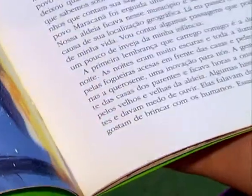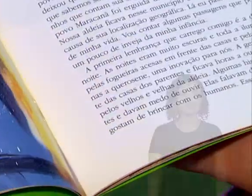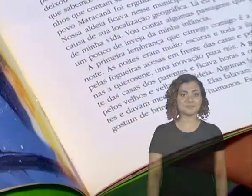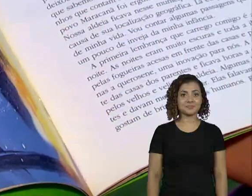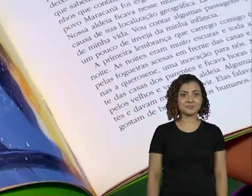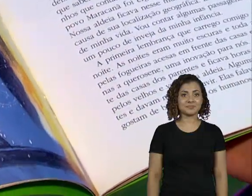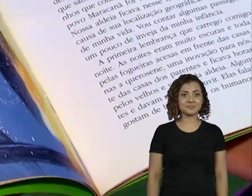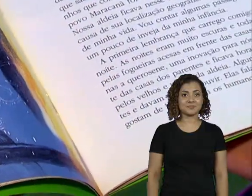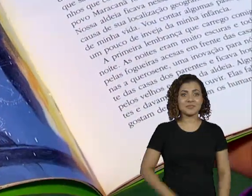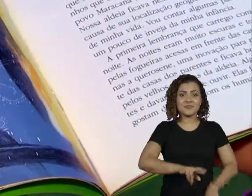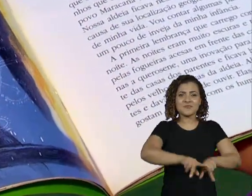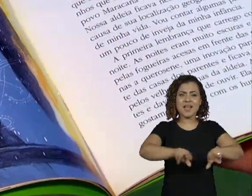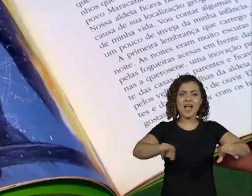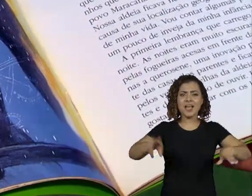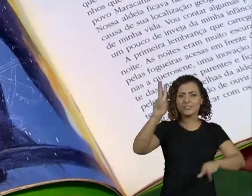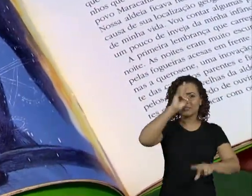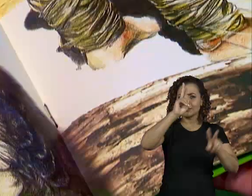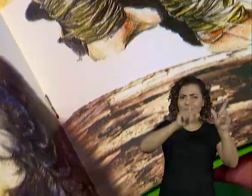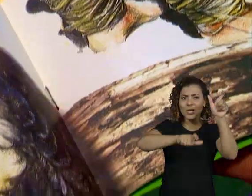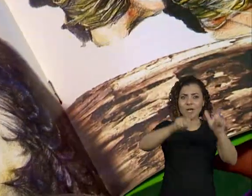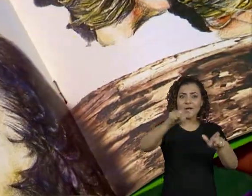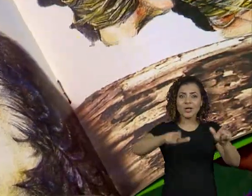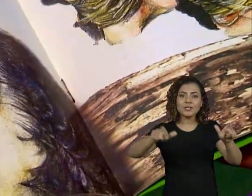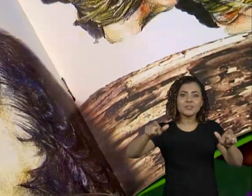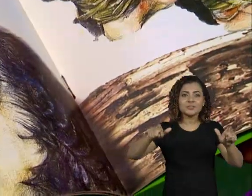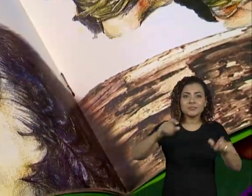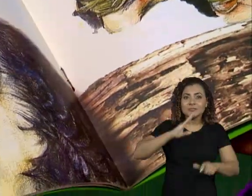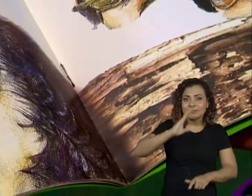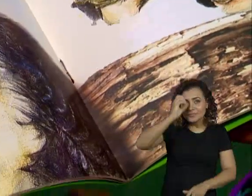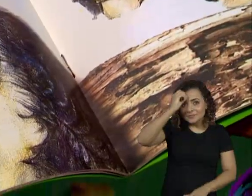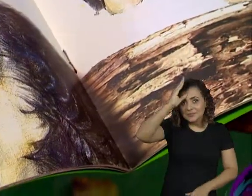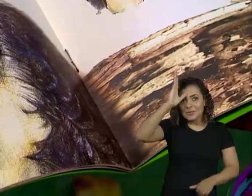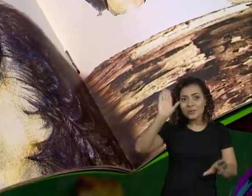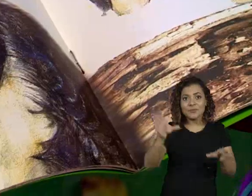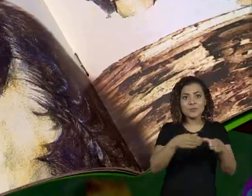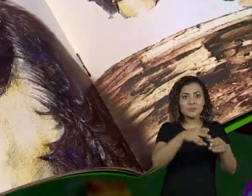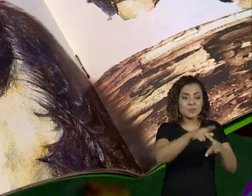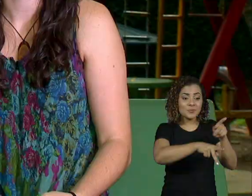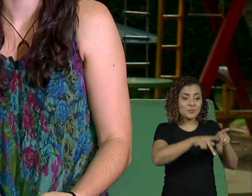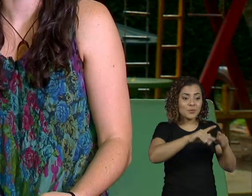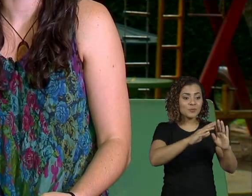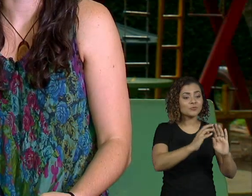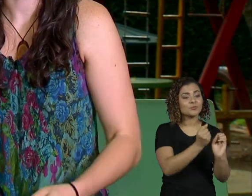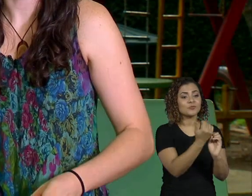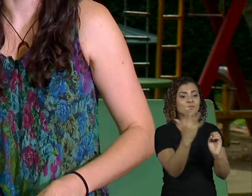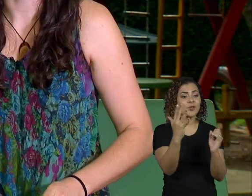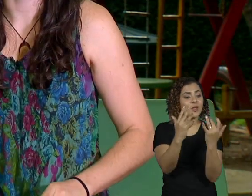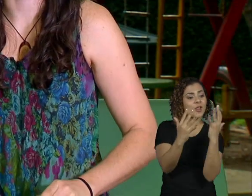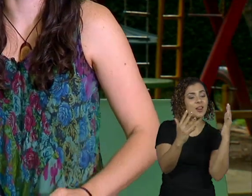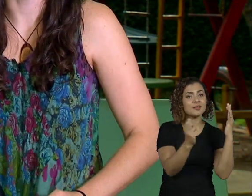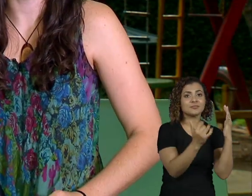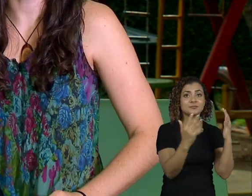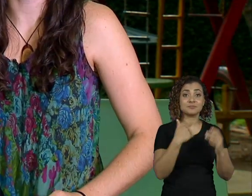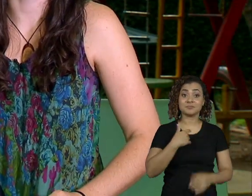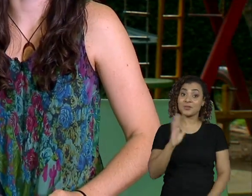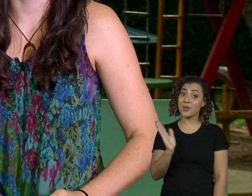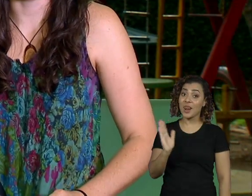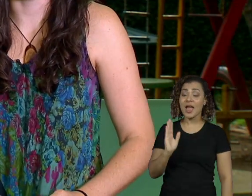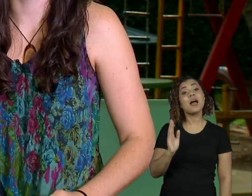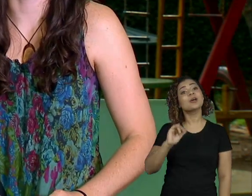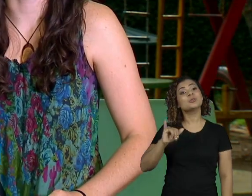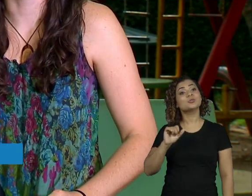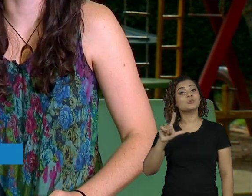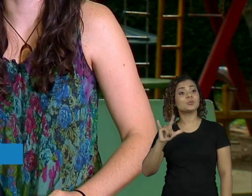Várias histórias e toda a sabedoria dos povos da floresta. Olá, eu sou a Júlia, sou